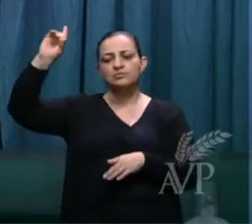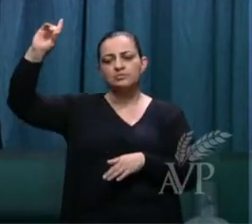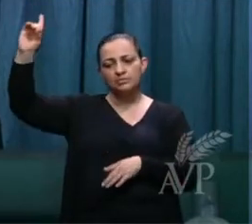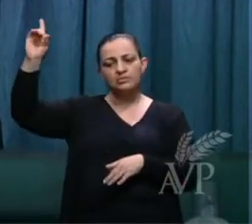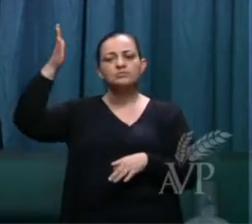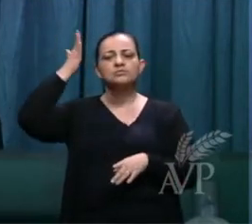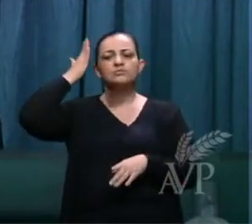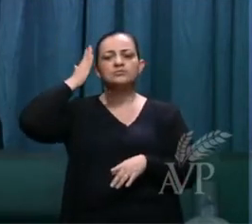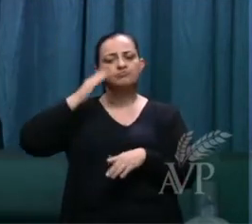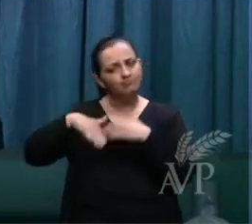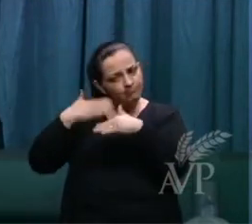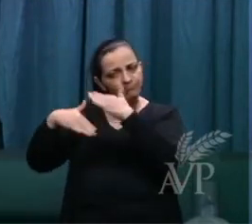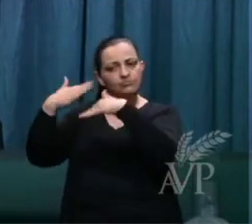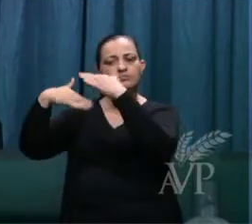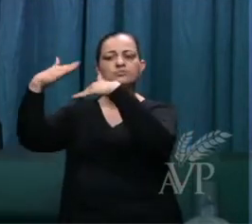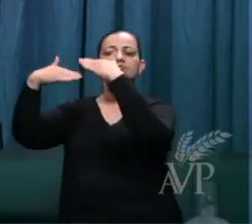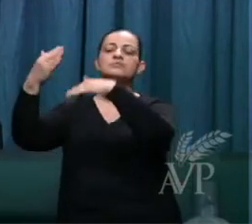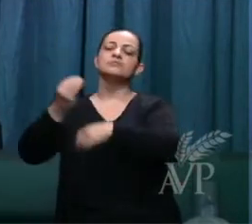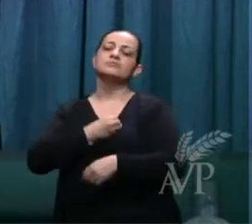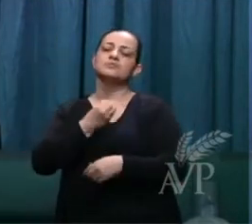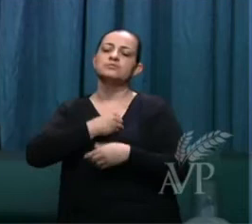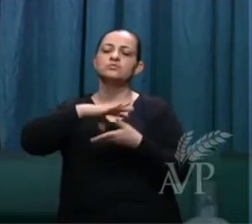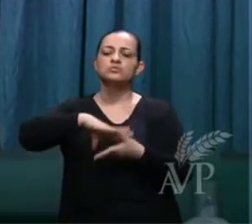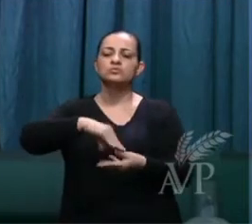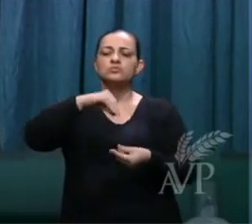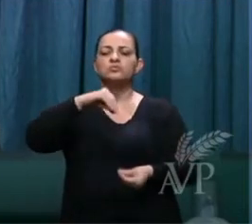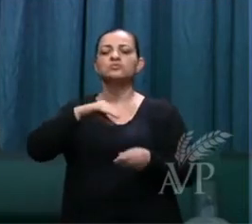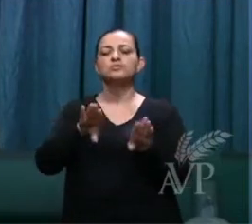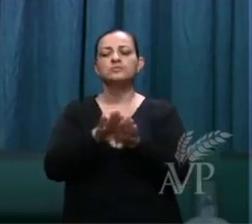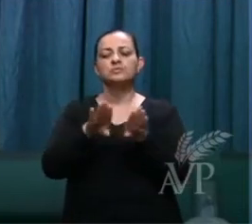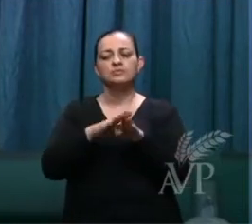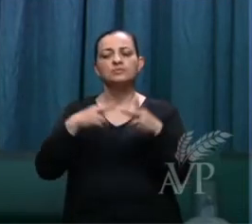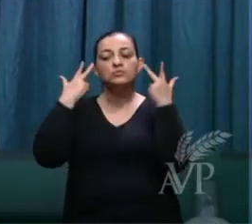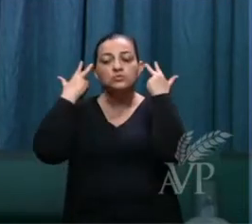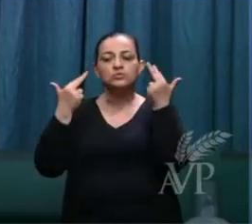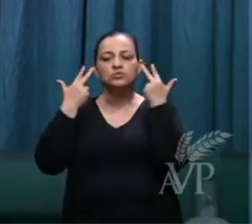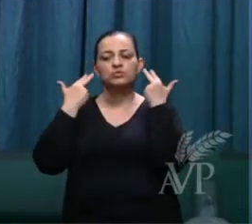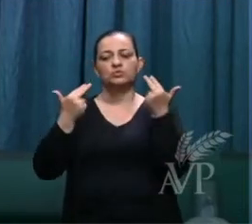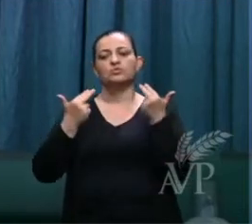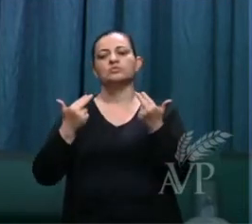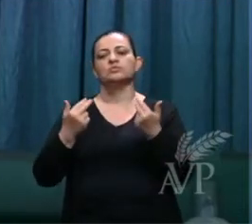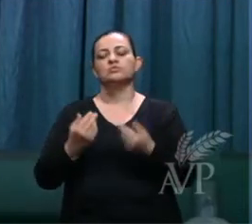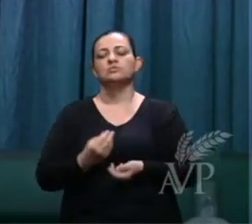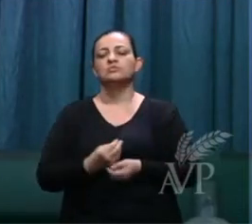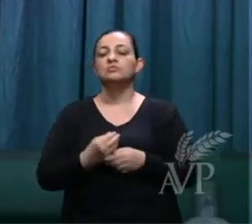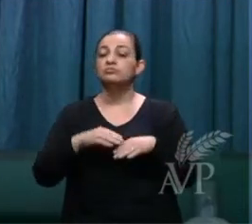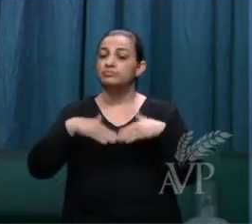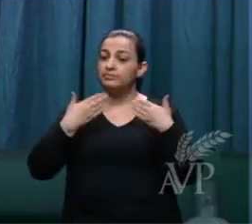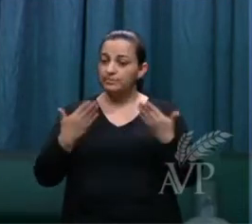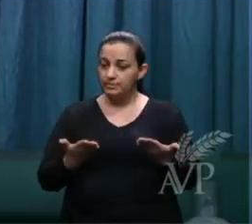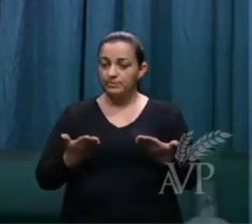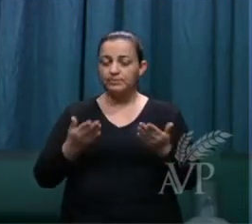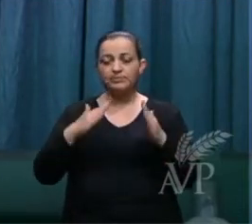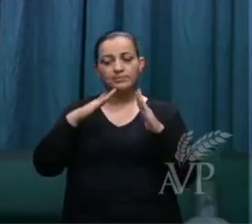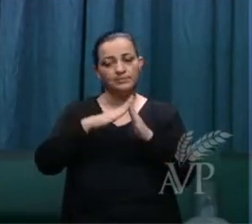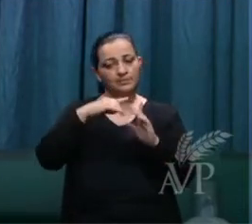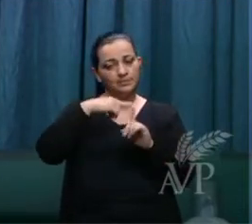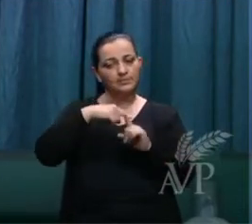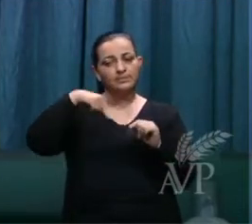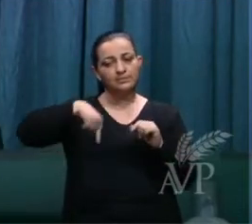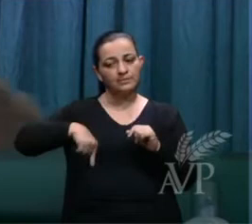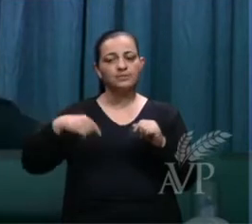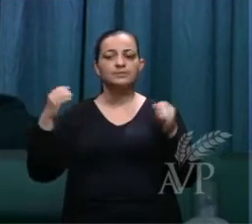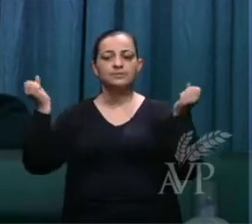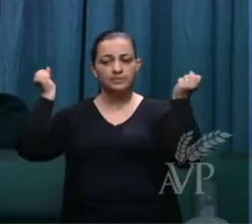faça prosperar na vida espiritual e natural. Então, a nossa igreja aqui também,